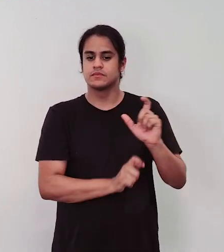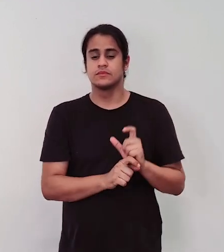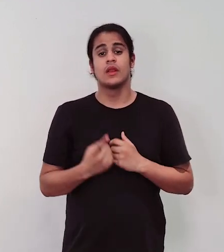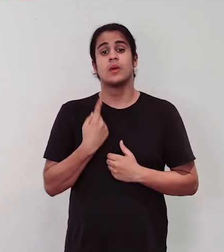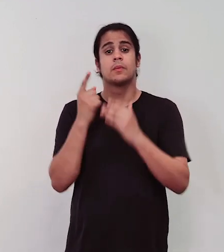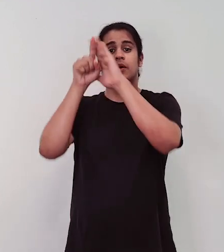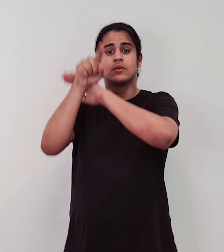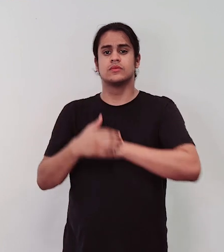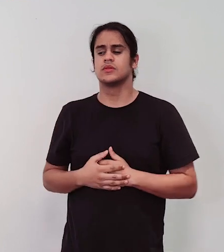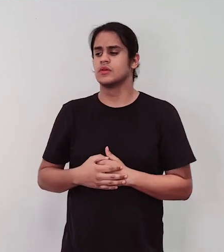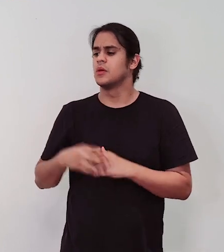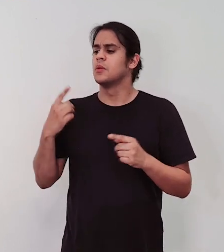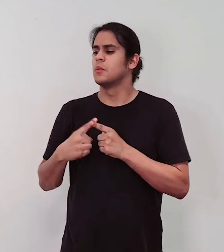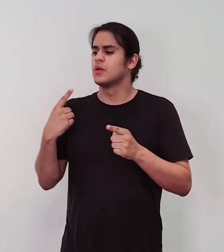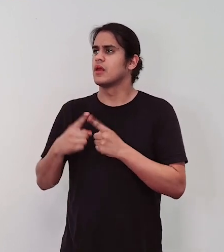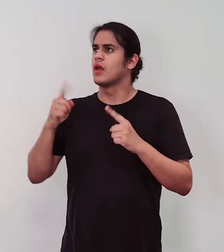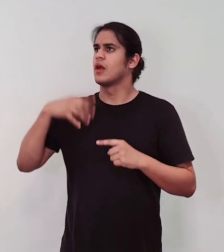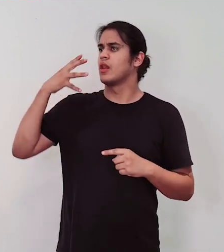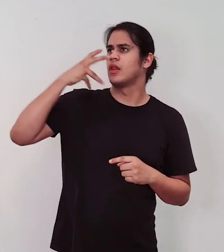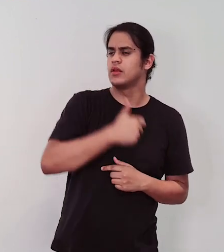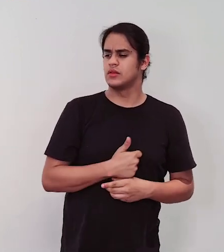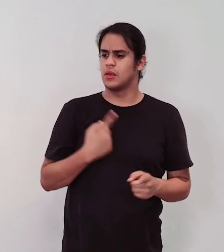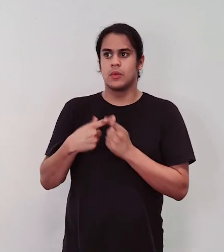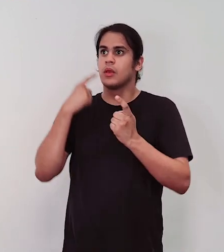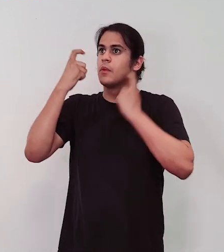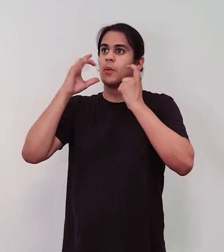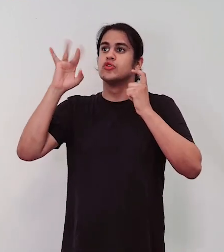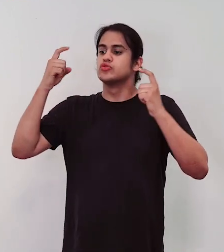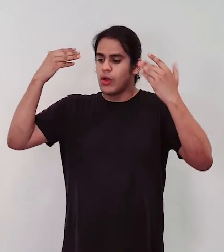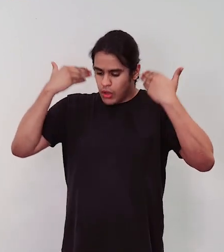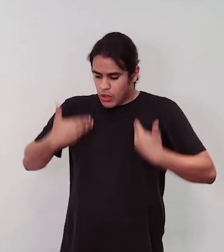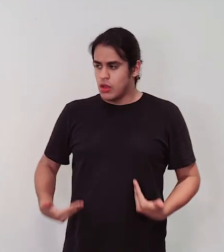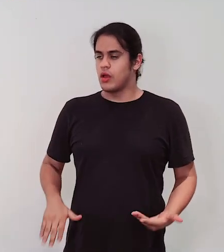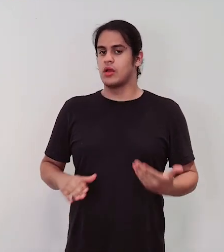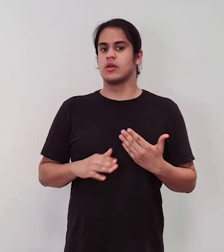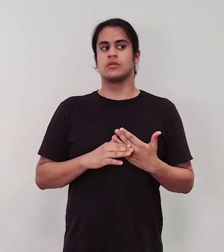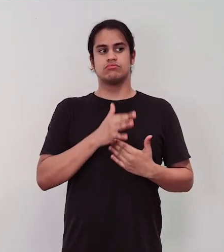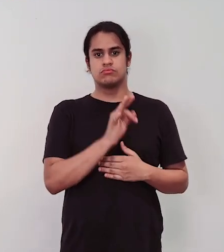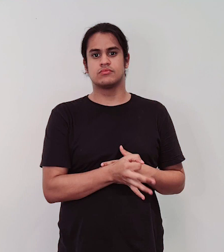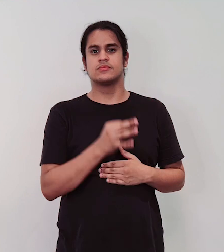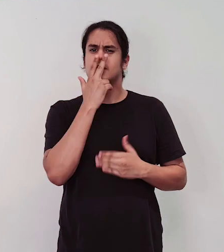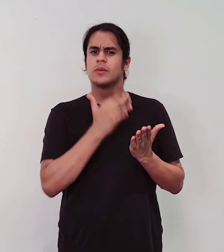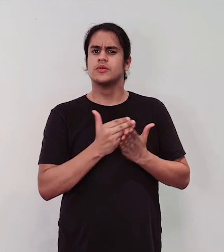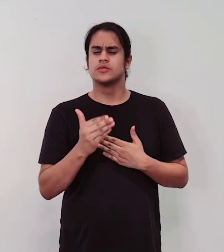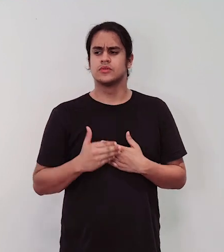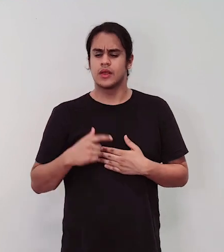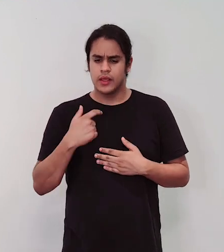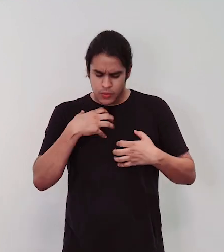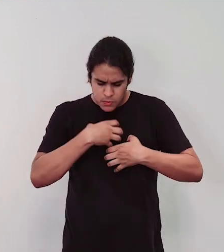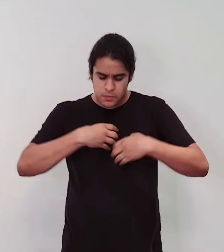a gente fala que a gente é linda, por que a preocupação é sempre com relação à aparência. Então passamos a nos perguntar o que a gente faz bem,